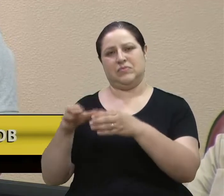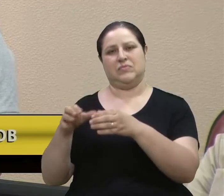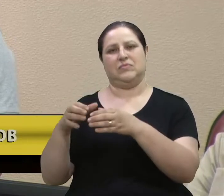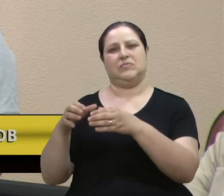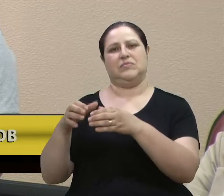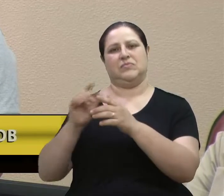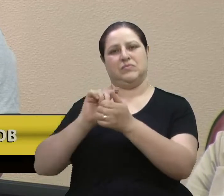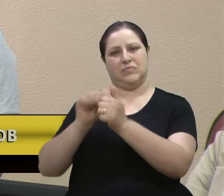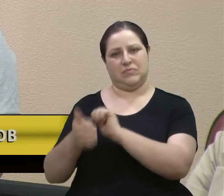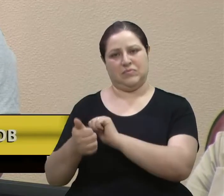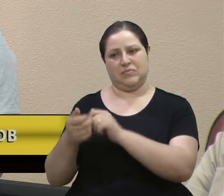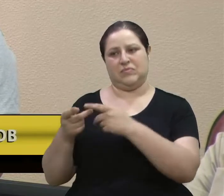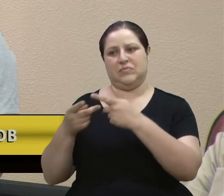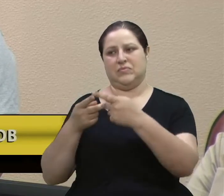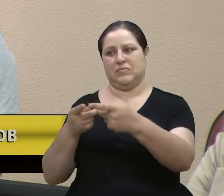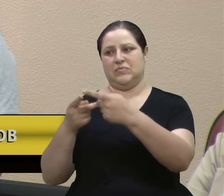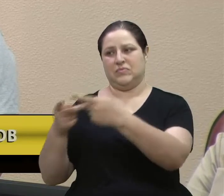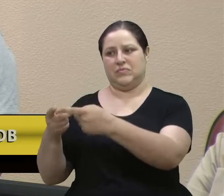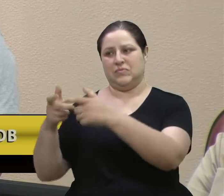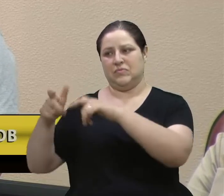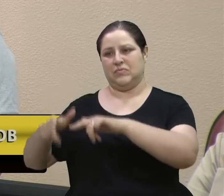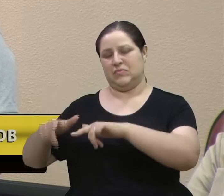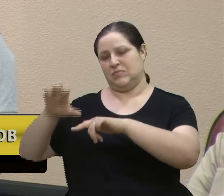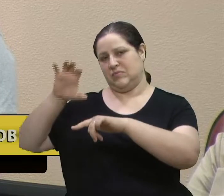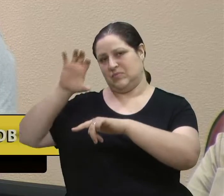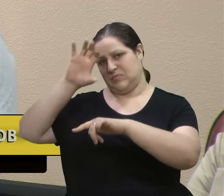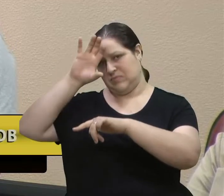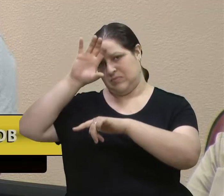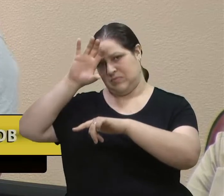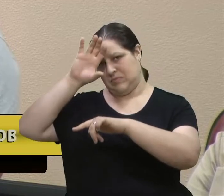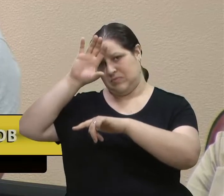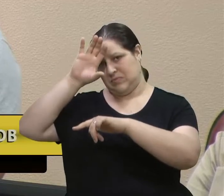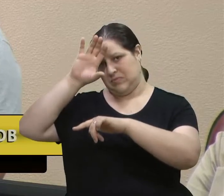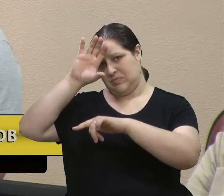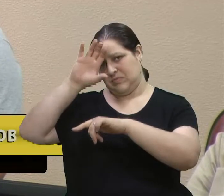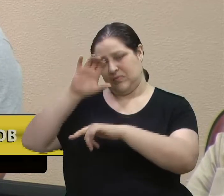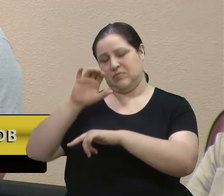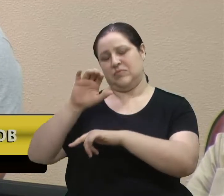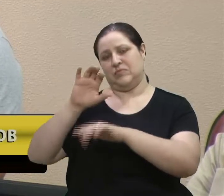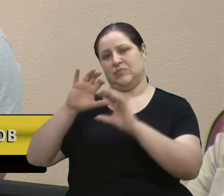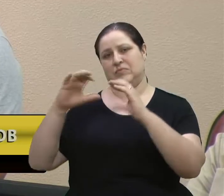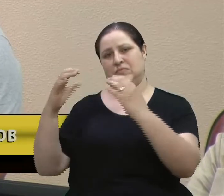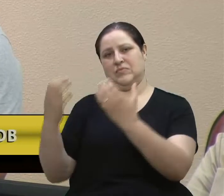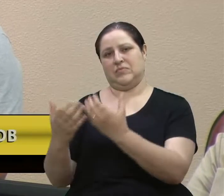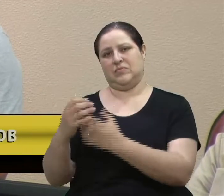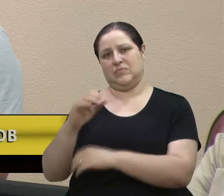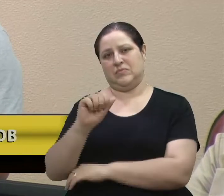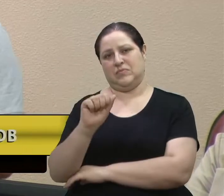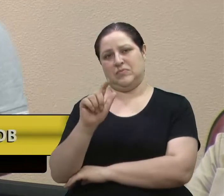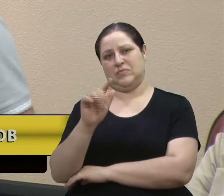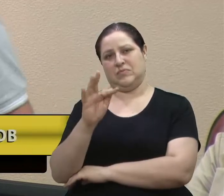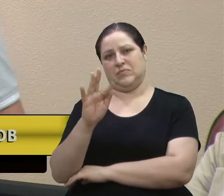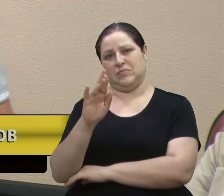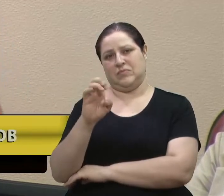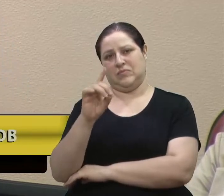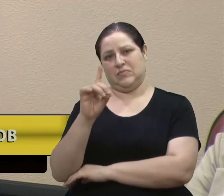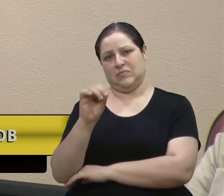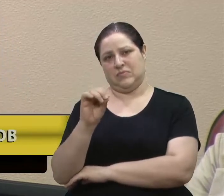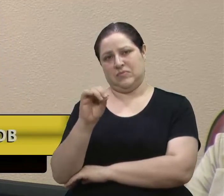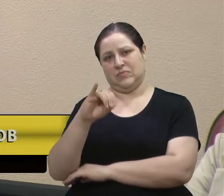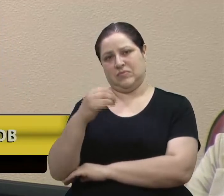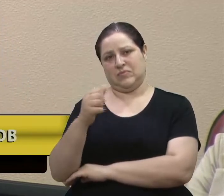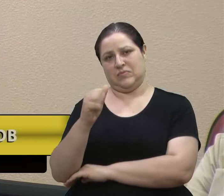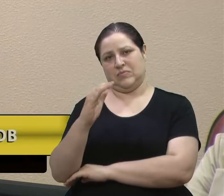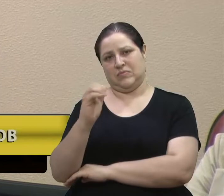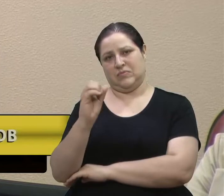e dependências dos estádios Centenário Alfredo Jacone, bem como aos ginásios Enxutão e Vascão. Então, senhor presidente, o objetivo